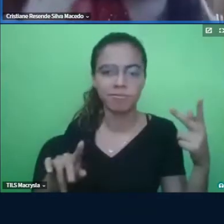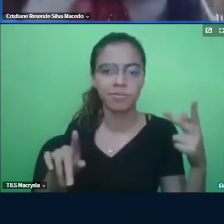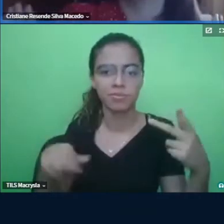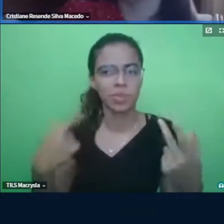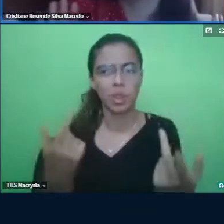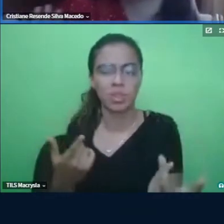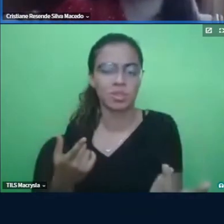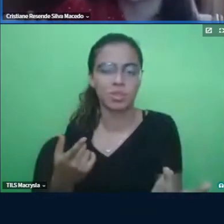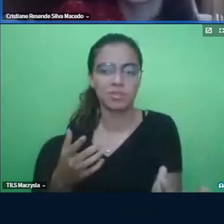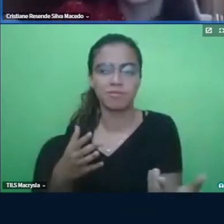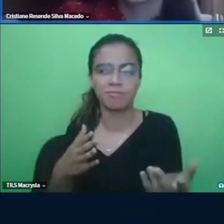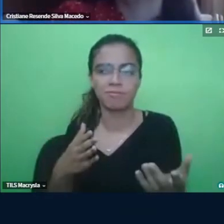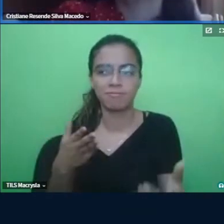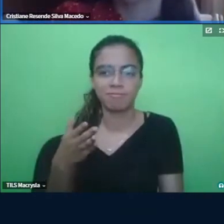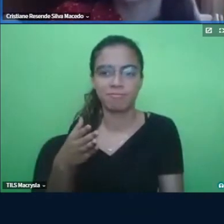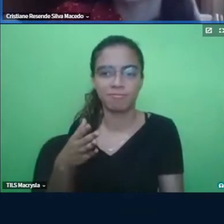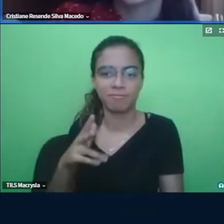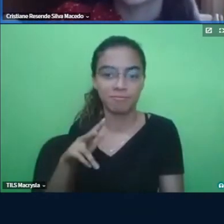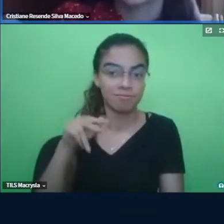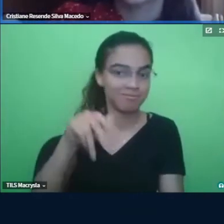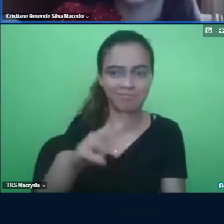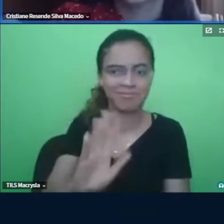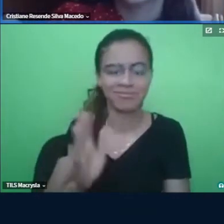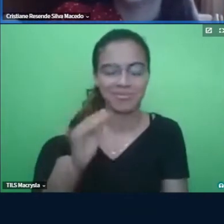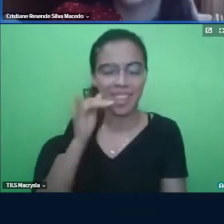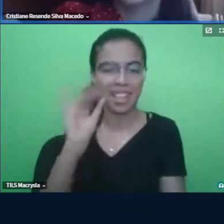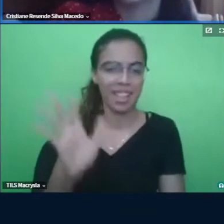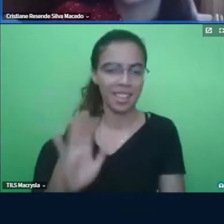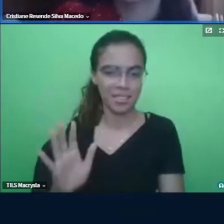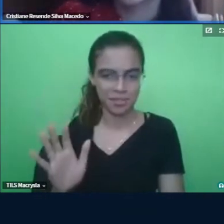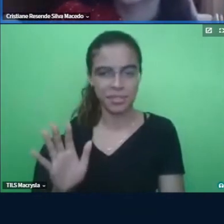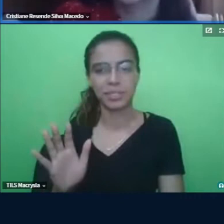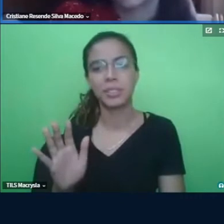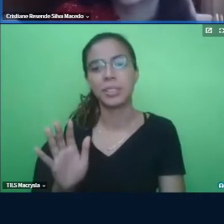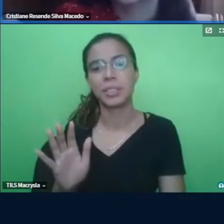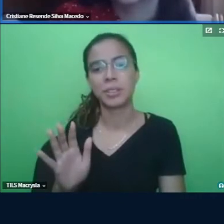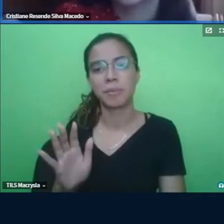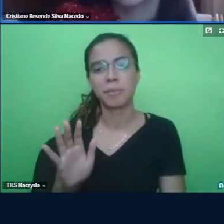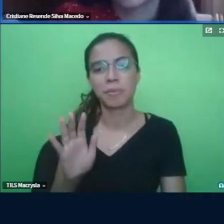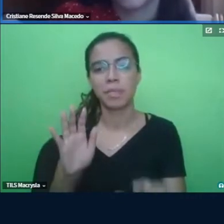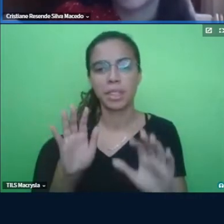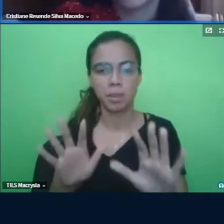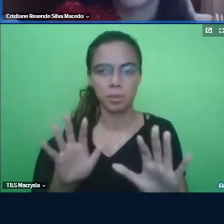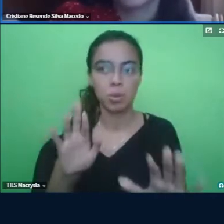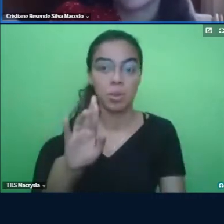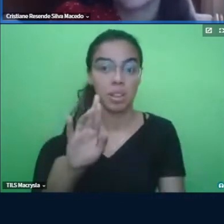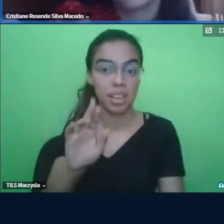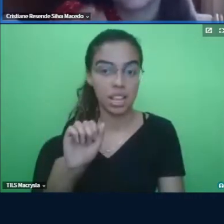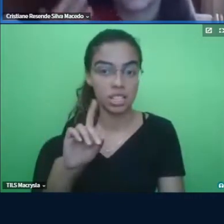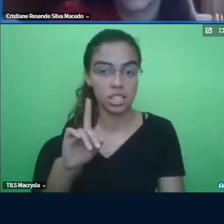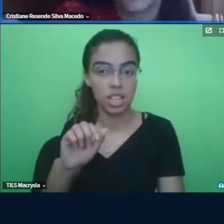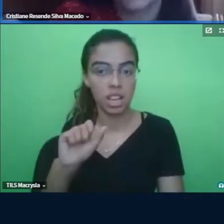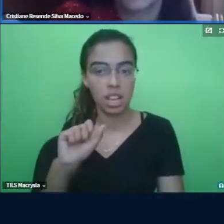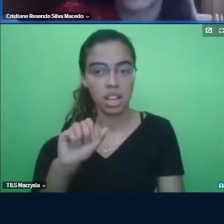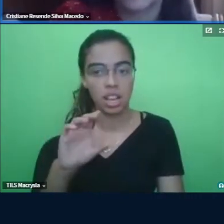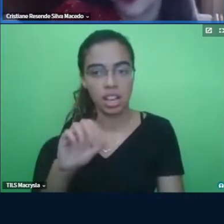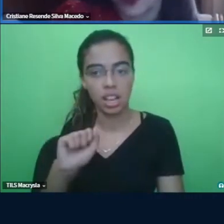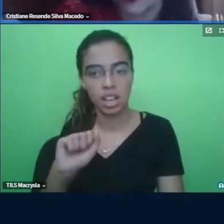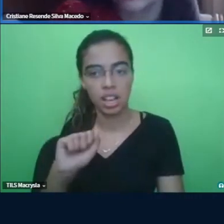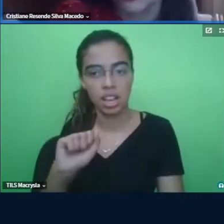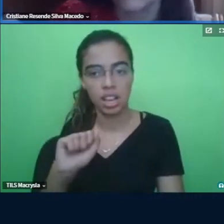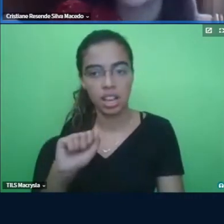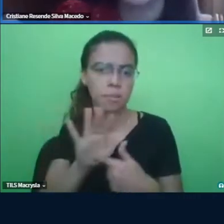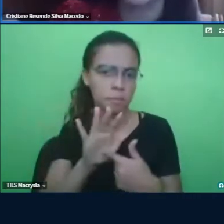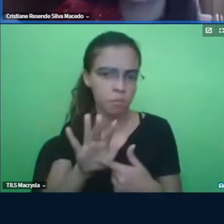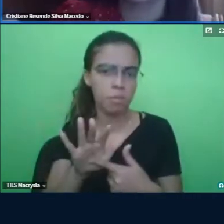vai fazer isso, não é isso. Mas o behaviorismo radical de Skinner é porque ele visualiza, vislumbra tudo